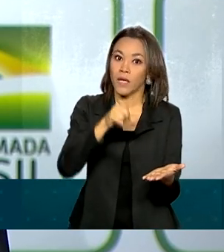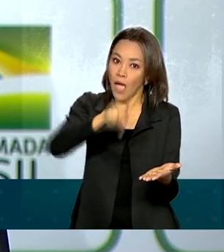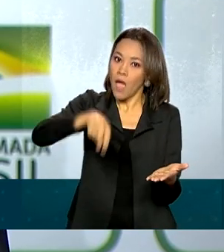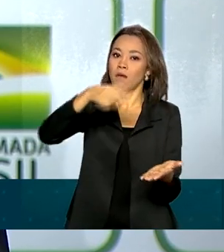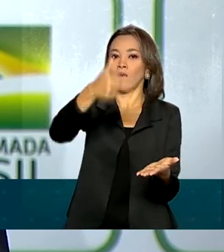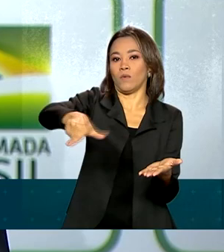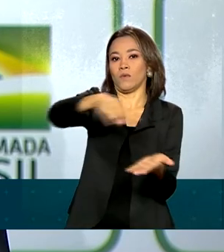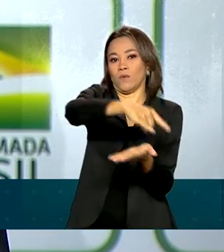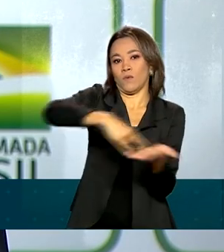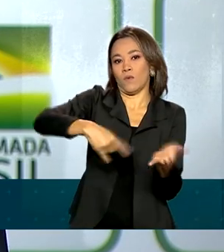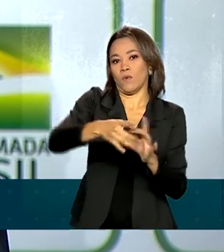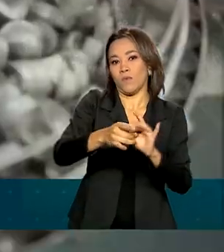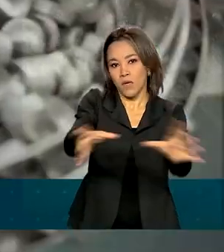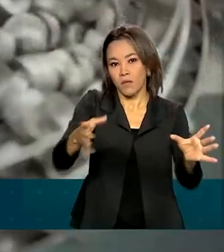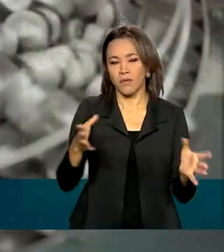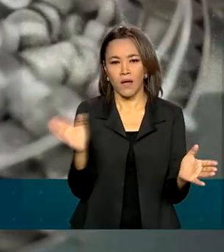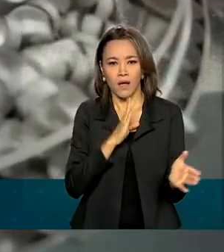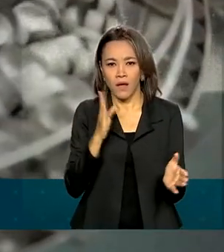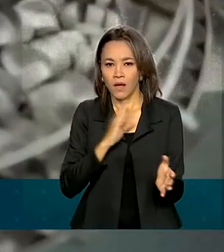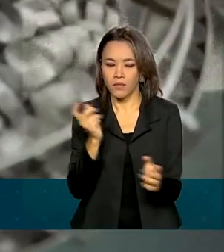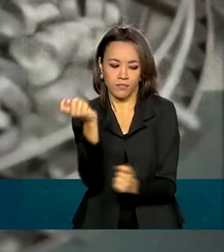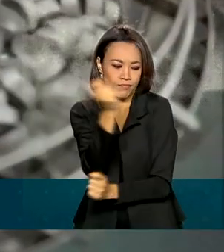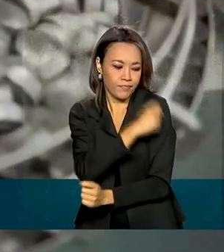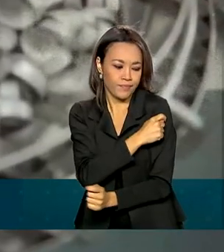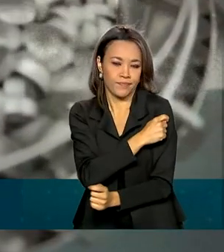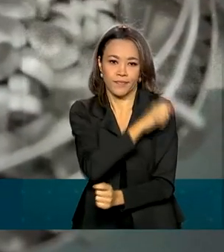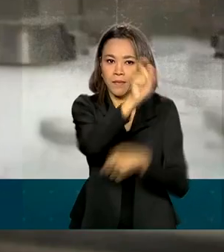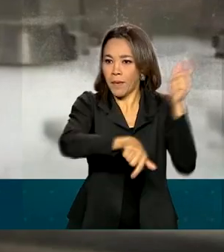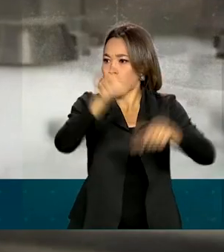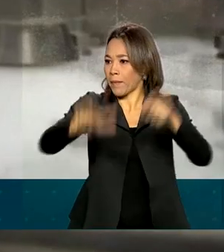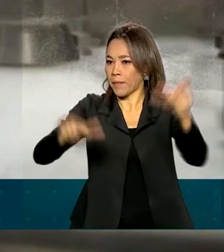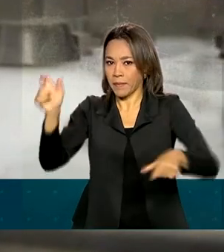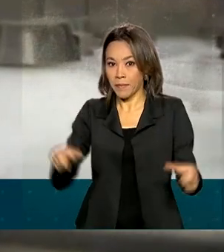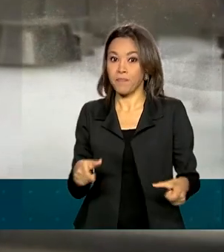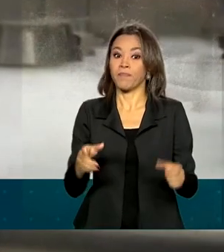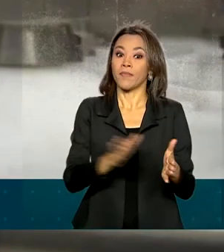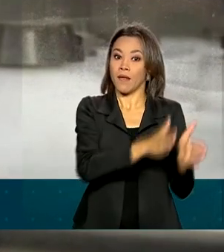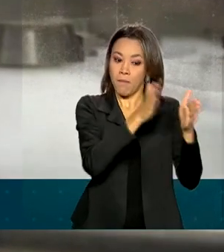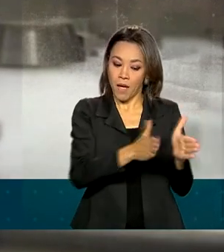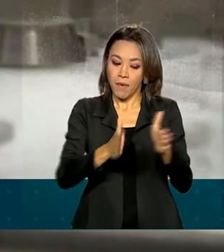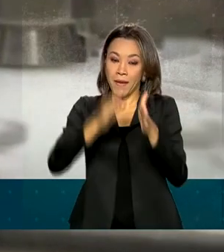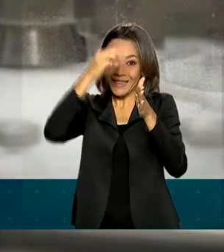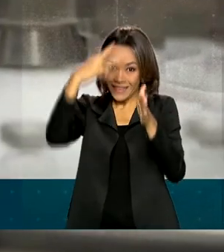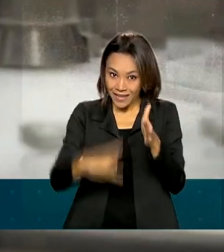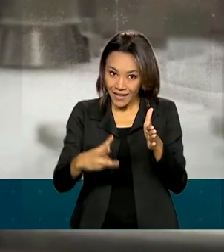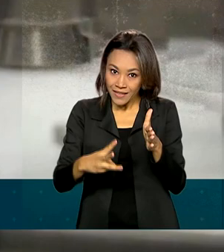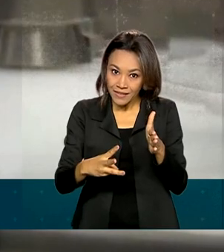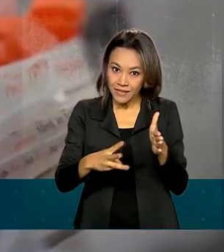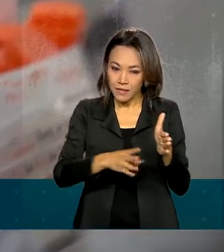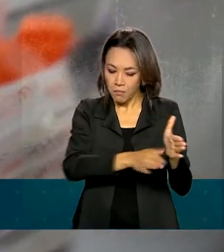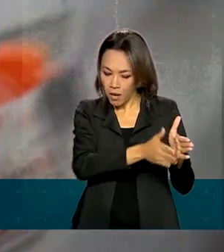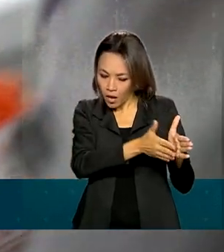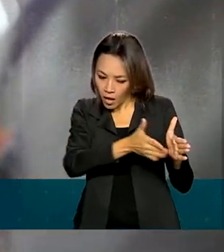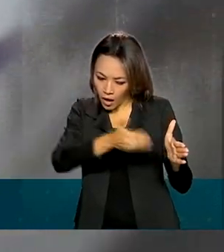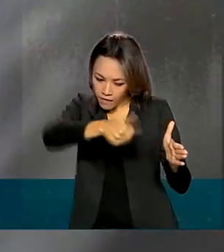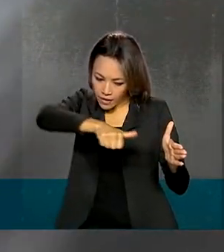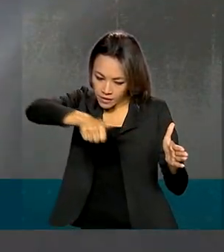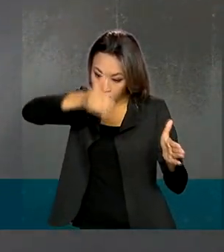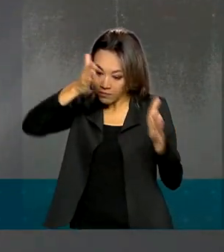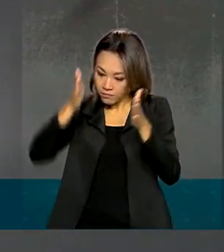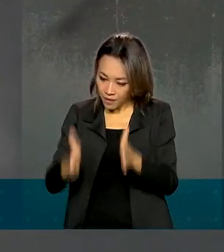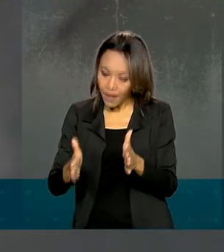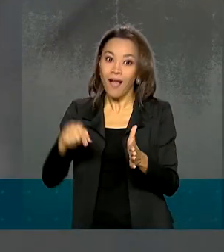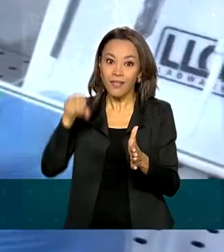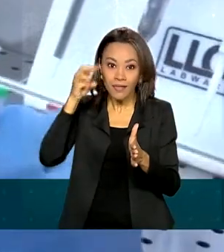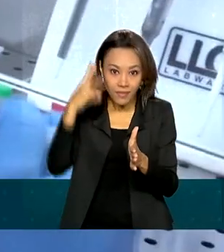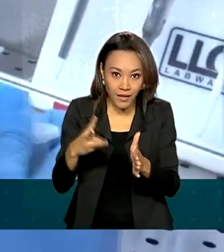a imunizar o quanto antes. Todas as vacinas que passarem da fase 3 e forem aprovadas pela Anvisa serão compradas.